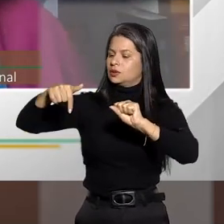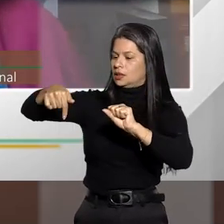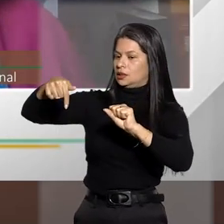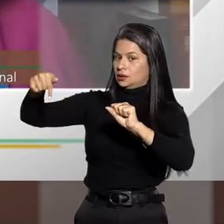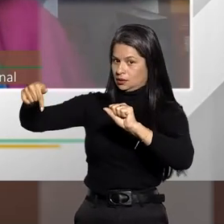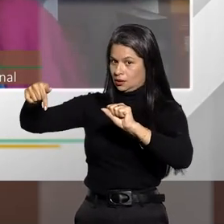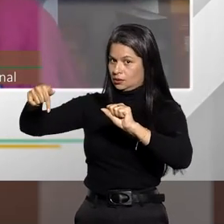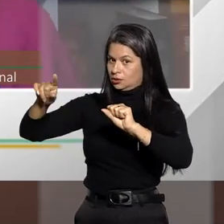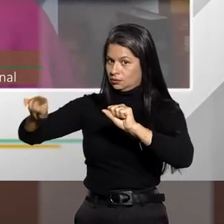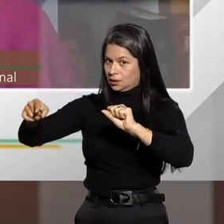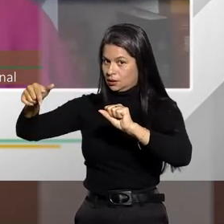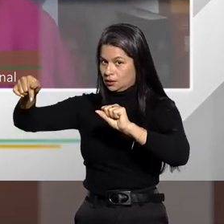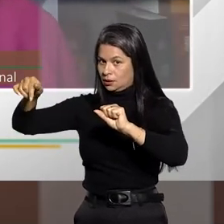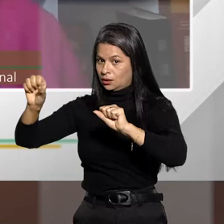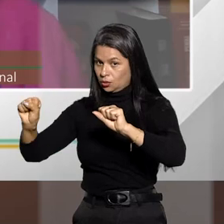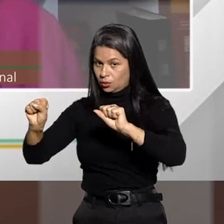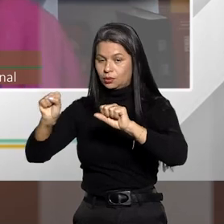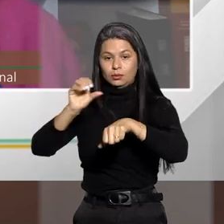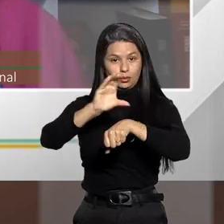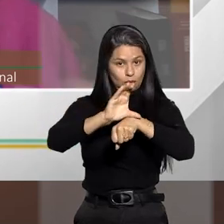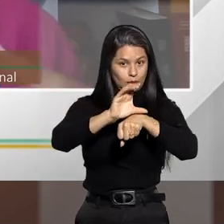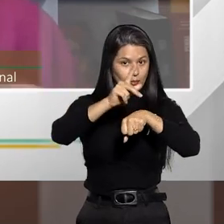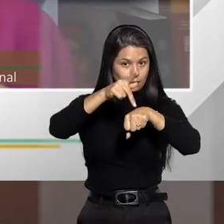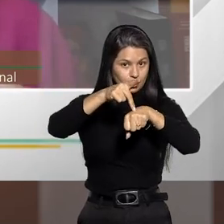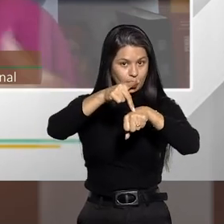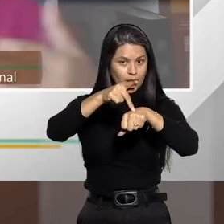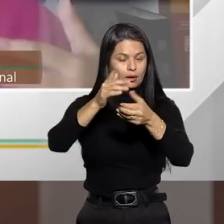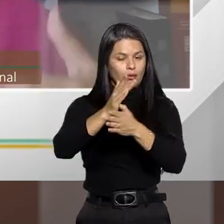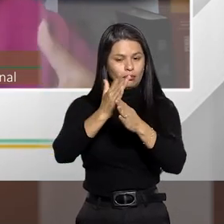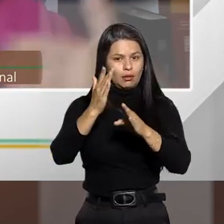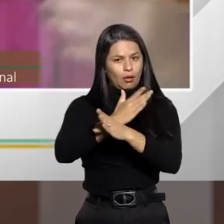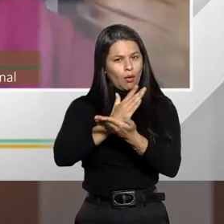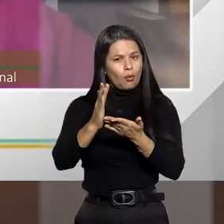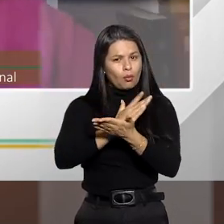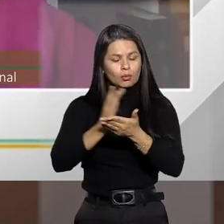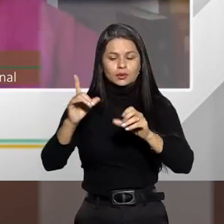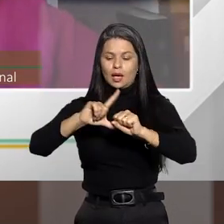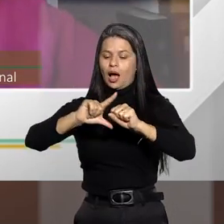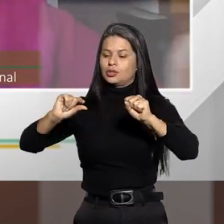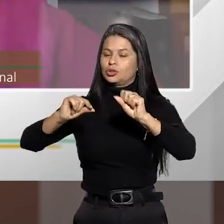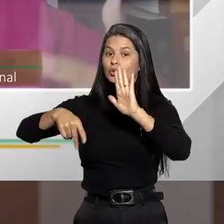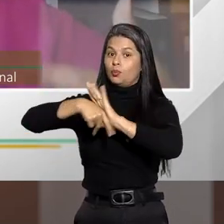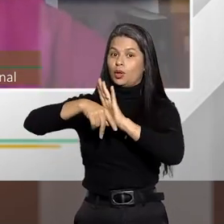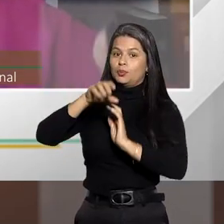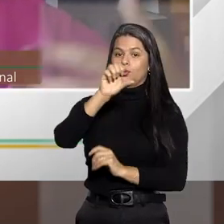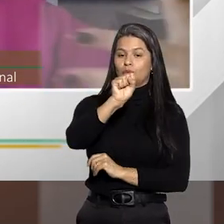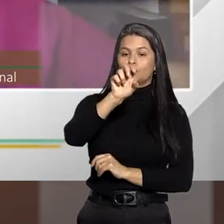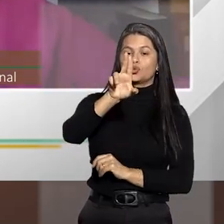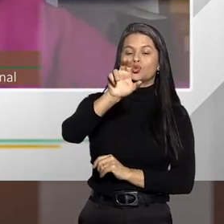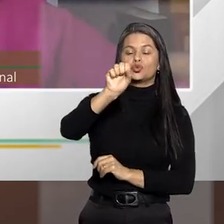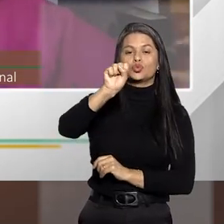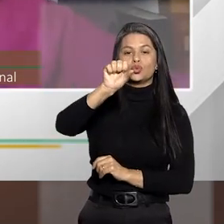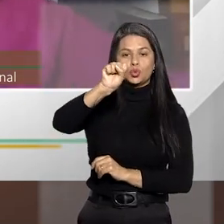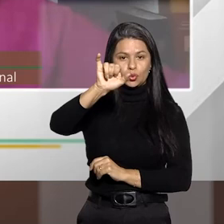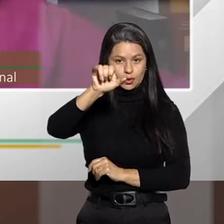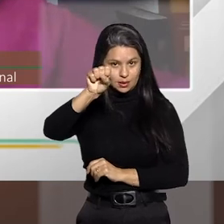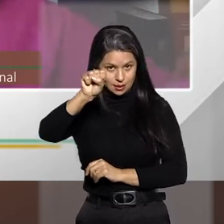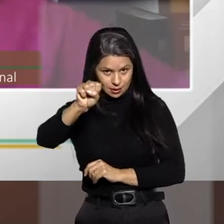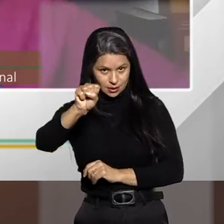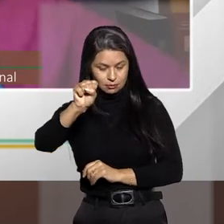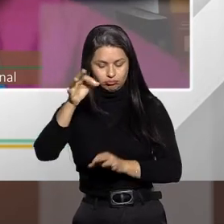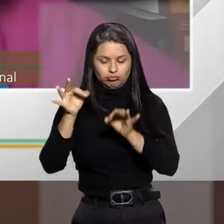e 78 do Código Penal, que são os artigos que tratam do sursi penal, que é a suspensão condicional da